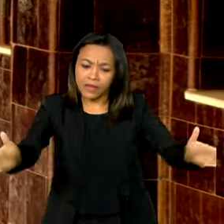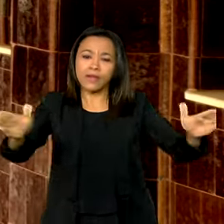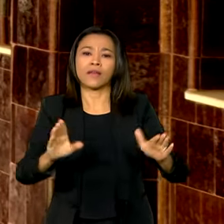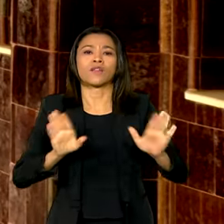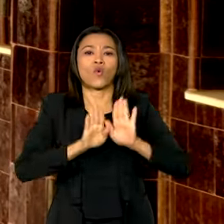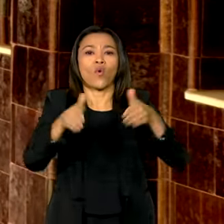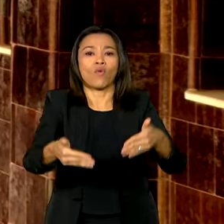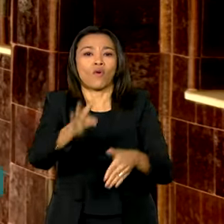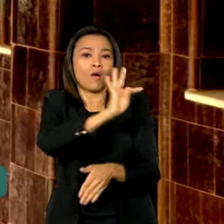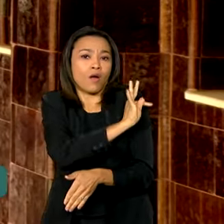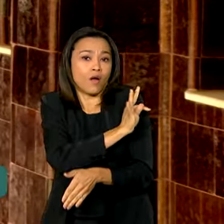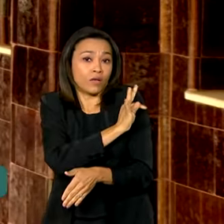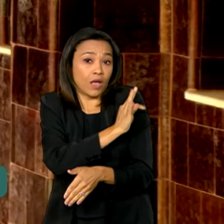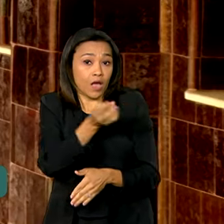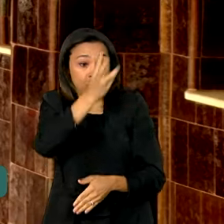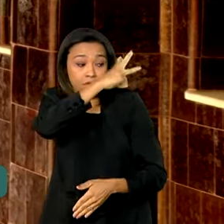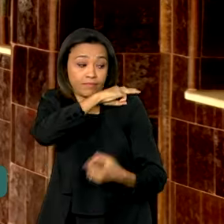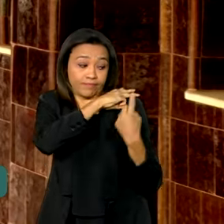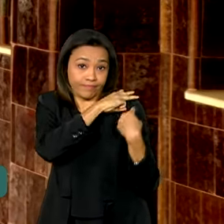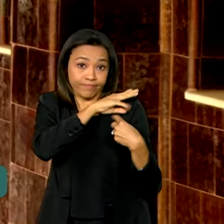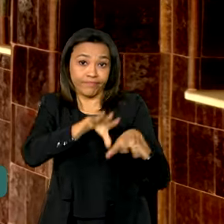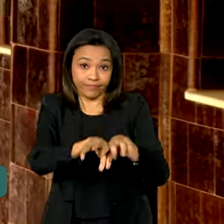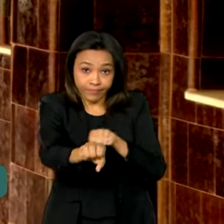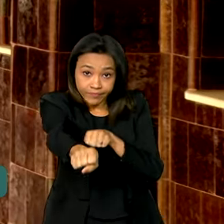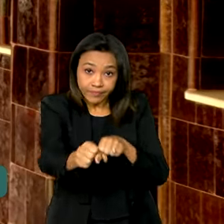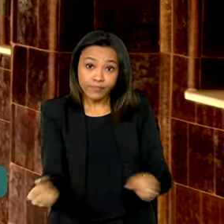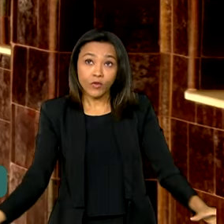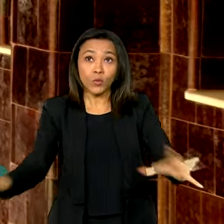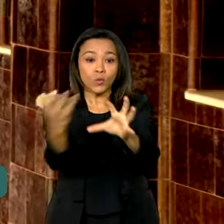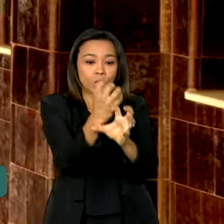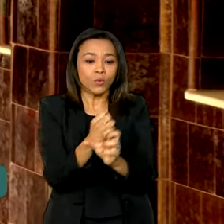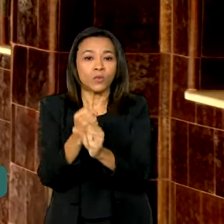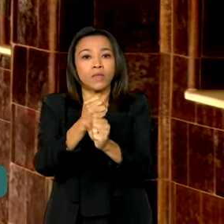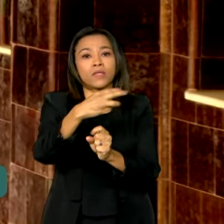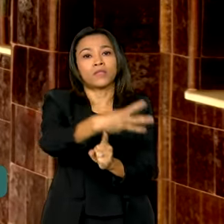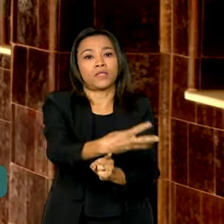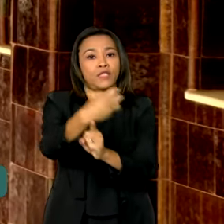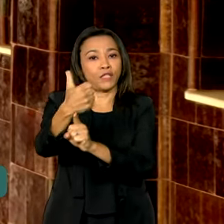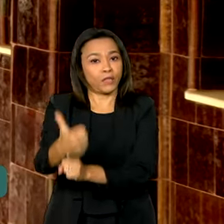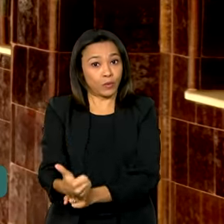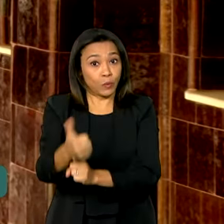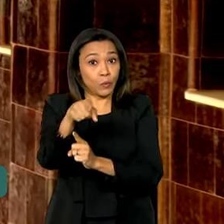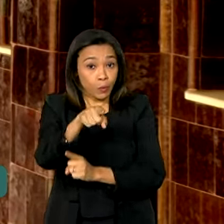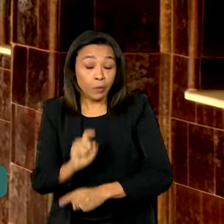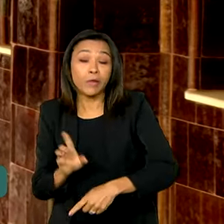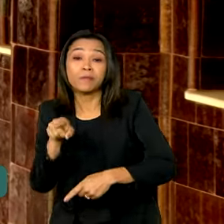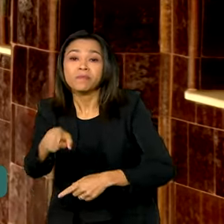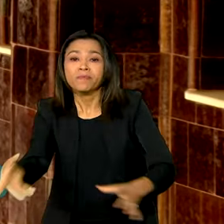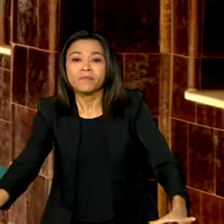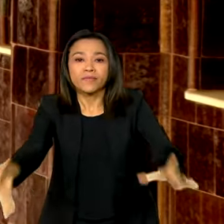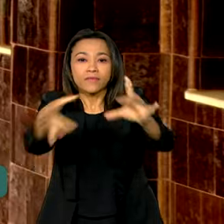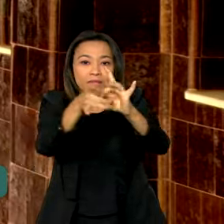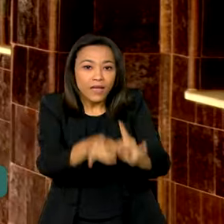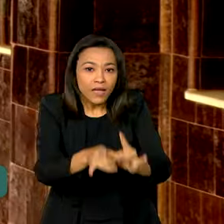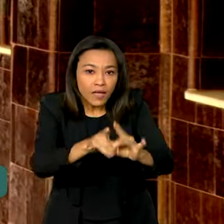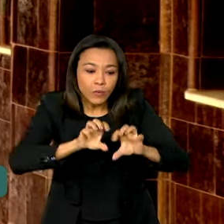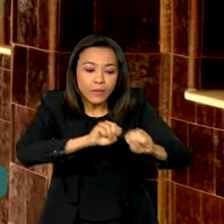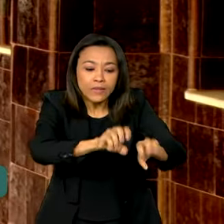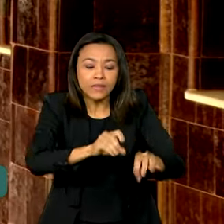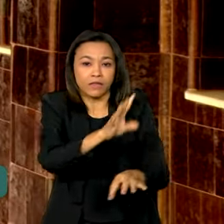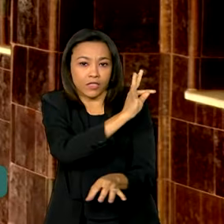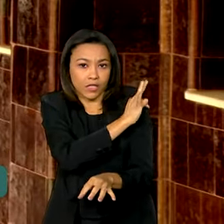ao ensino médio. E o Estado passará a ter 31 unidades integradas à Rede Federal de Educação Profissional,